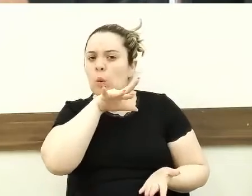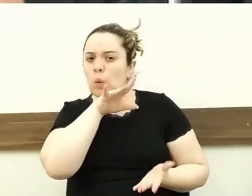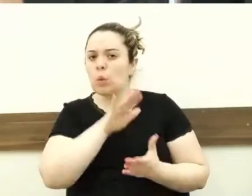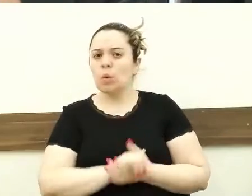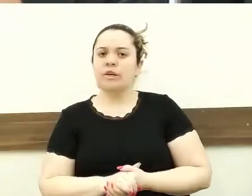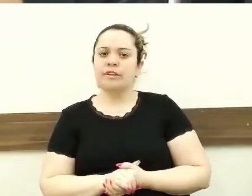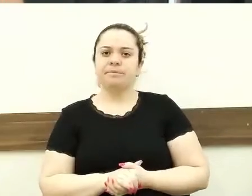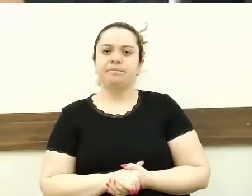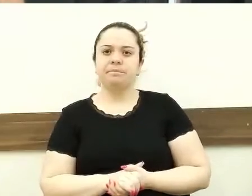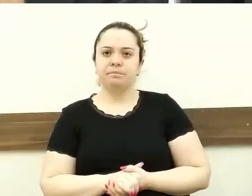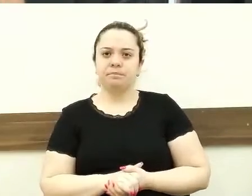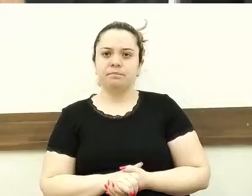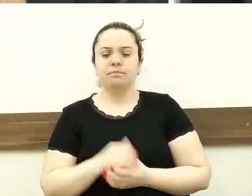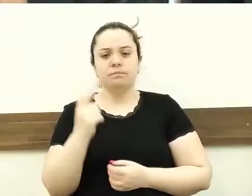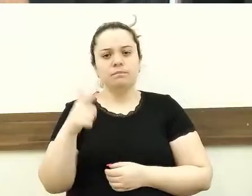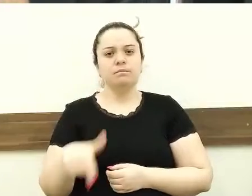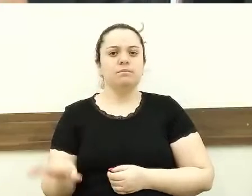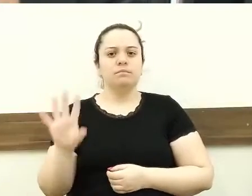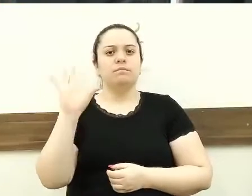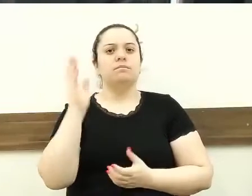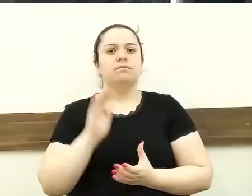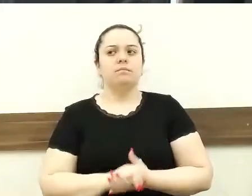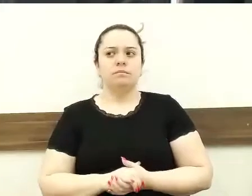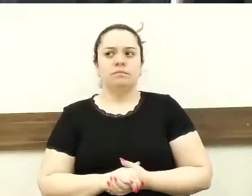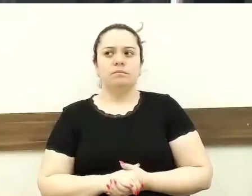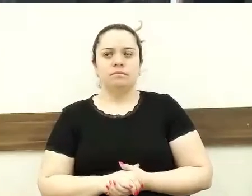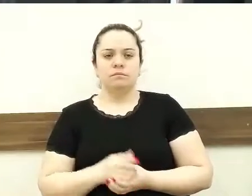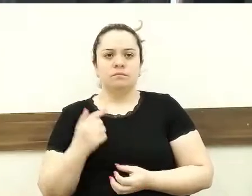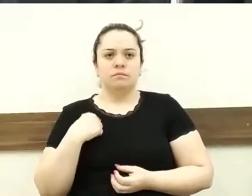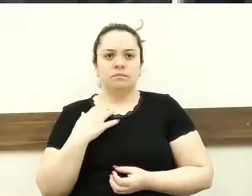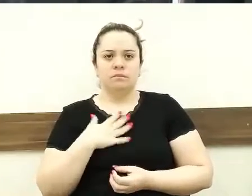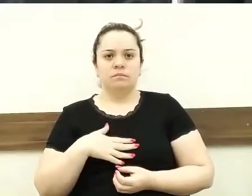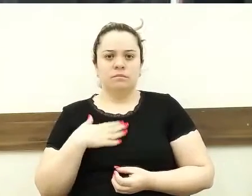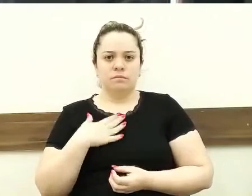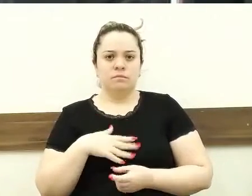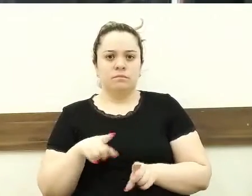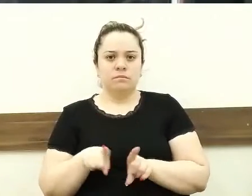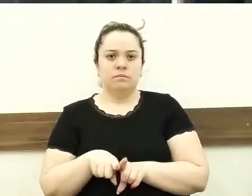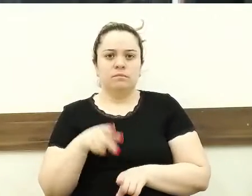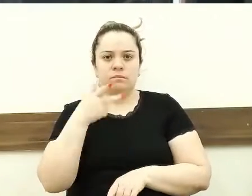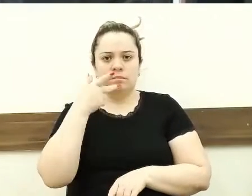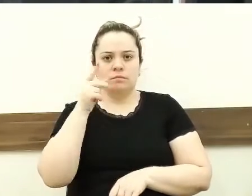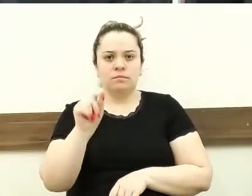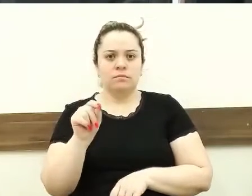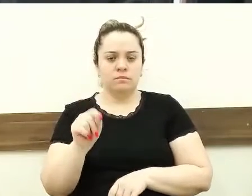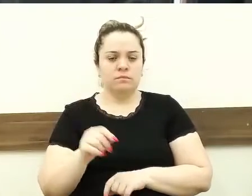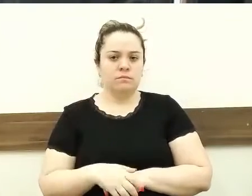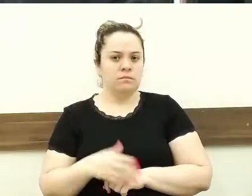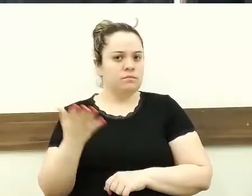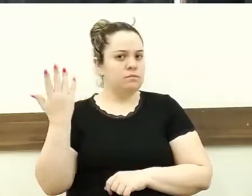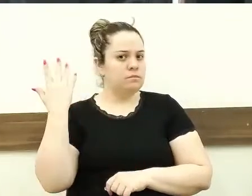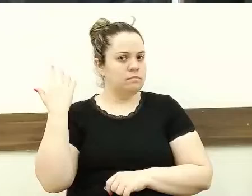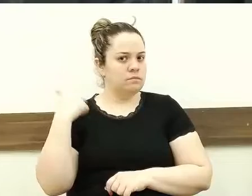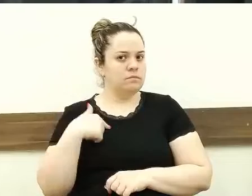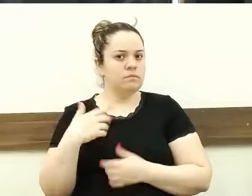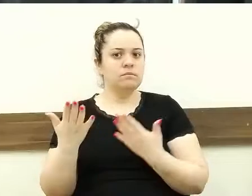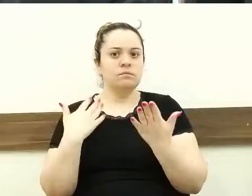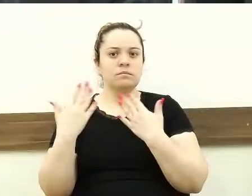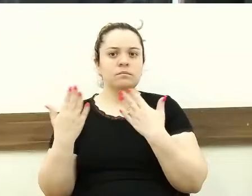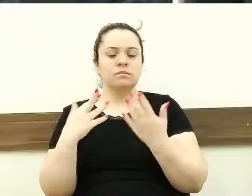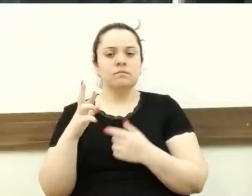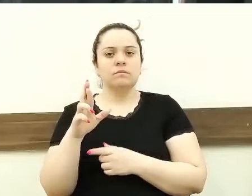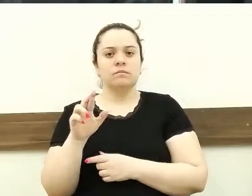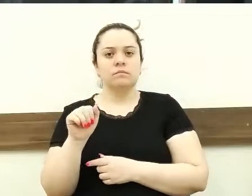gostaria aqui de tocar no assunto. Alguns dias eu até conversei com o vereador Ralph,